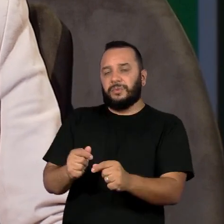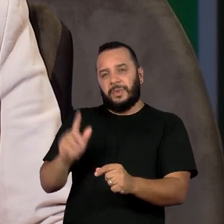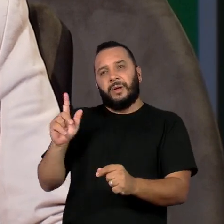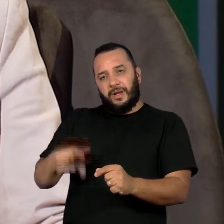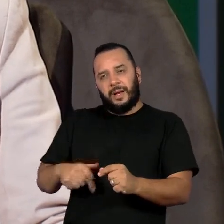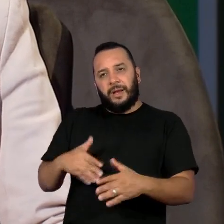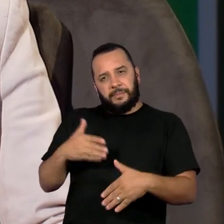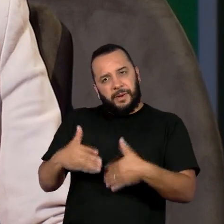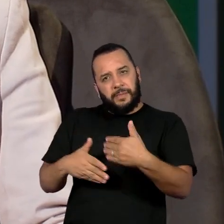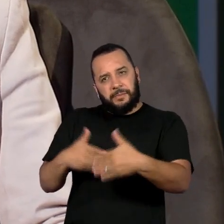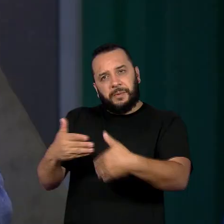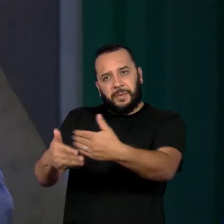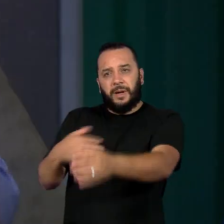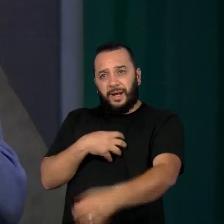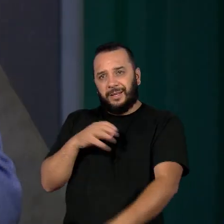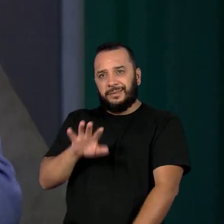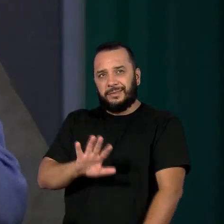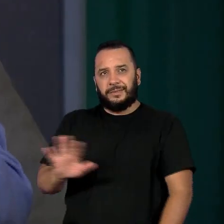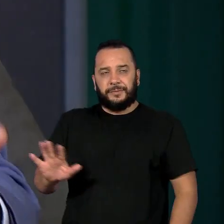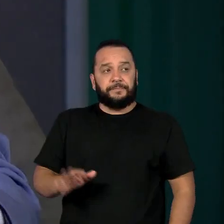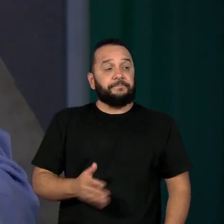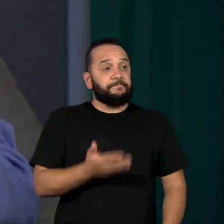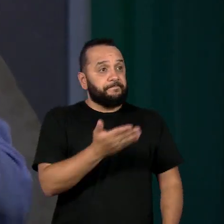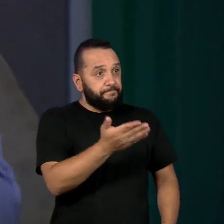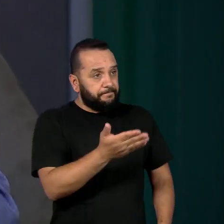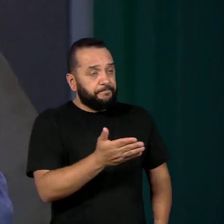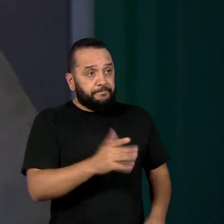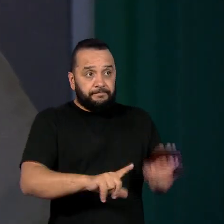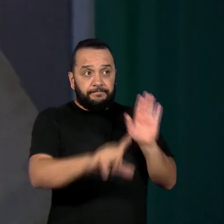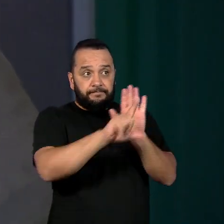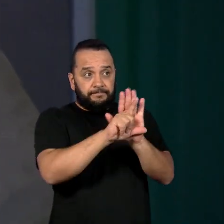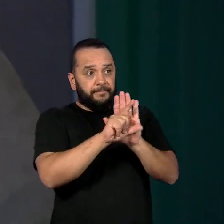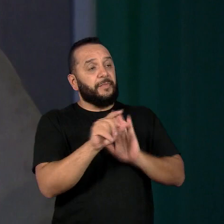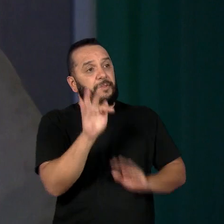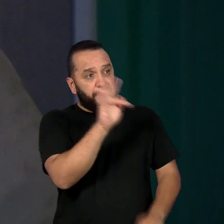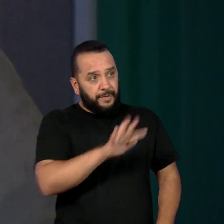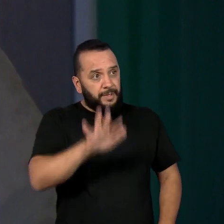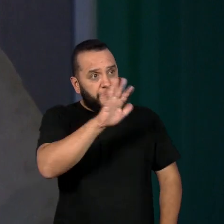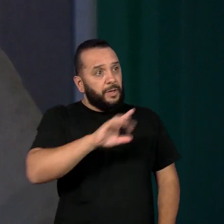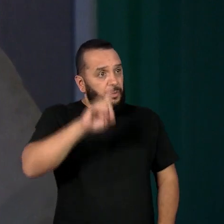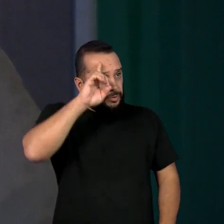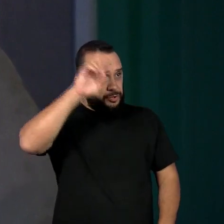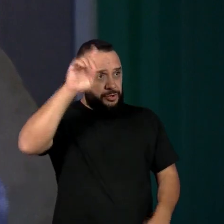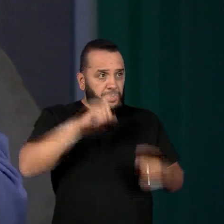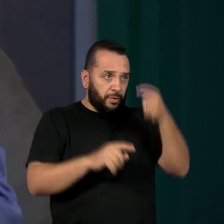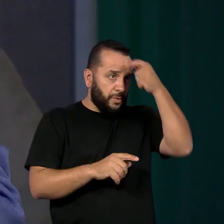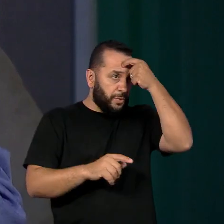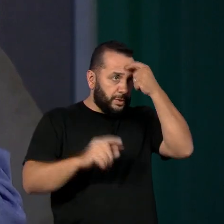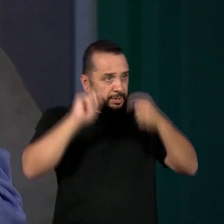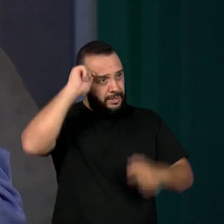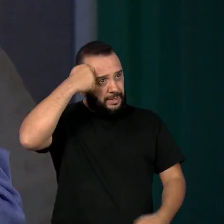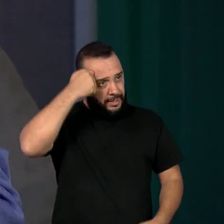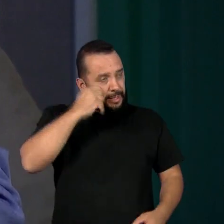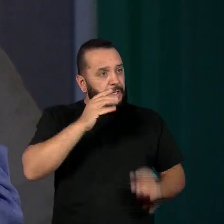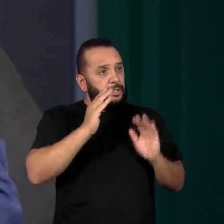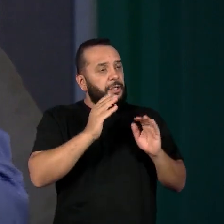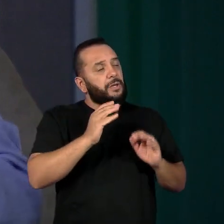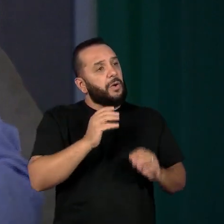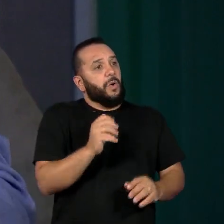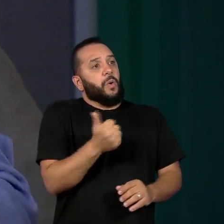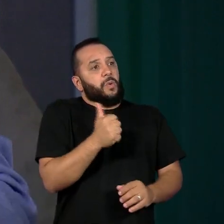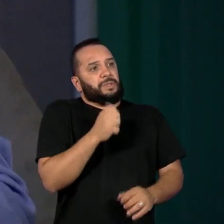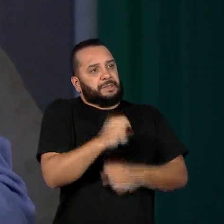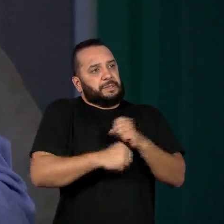um passo um pouco por aí. Rodrigo, a lei federal que institui o Dia Nacional da Consciência Negra, está completando 11 anos,